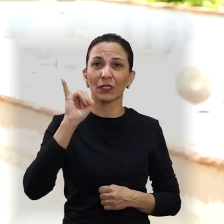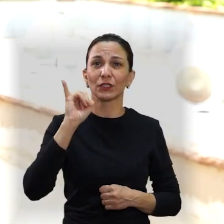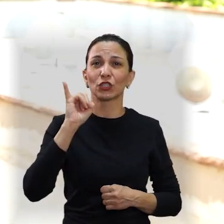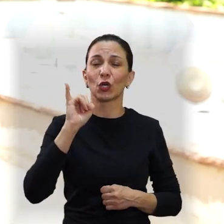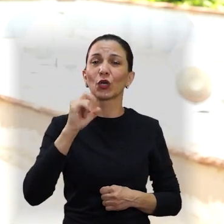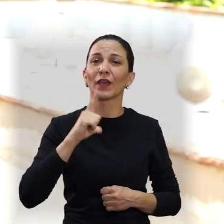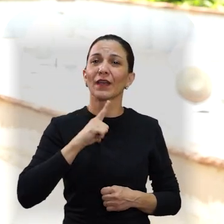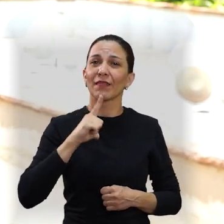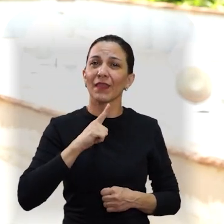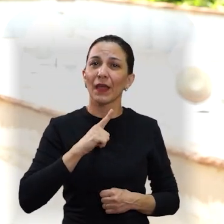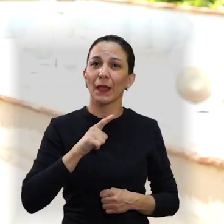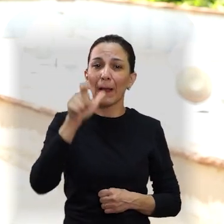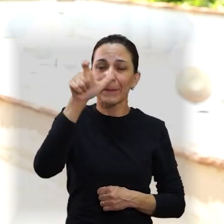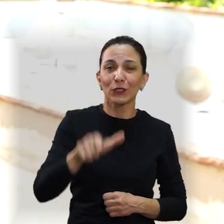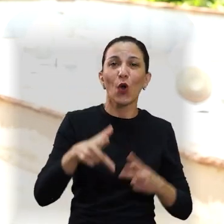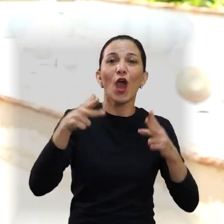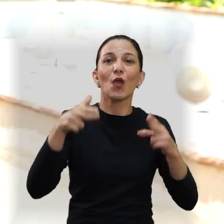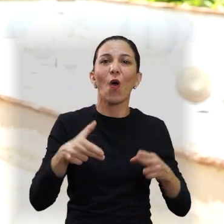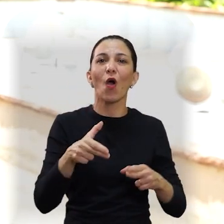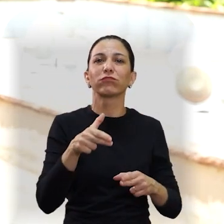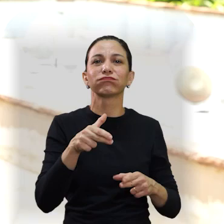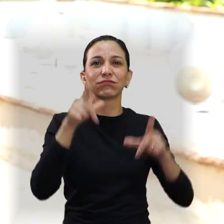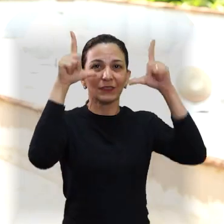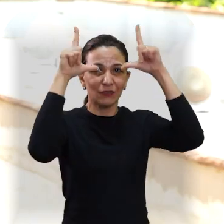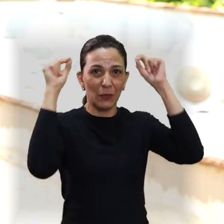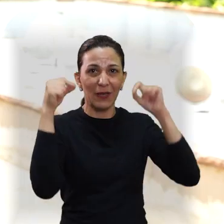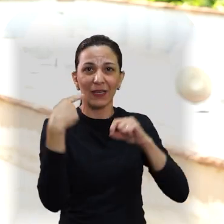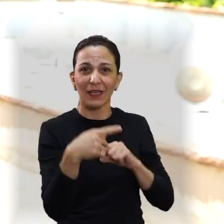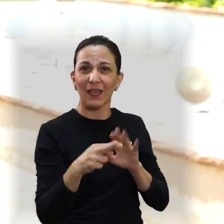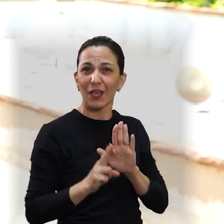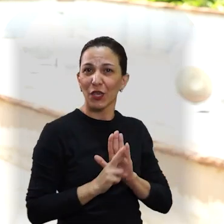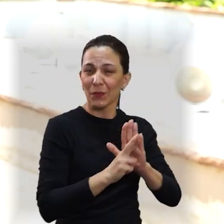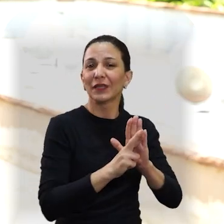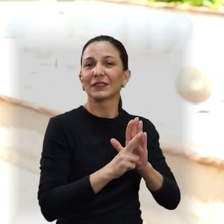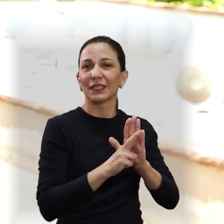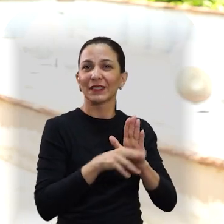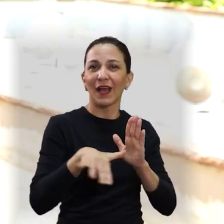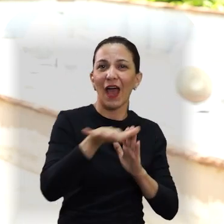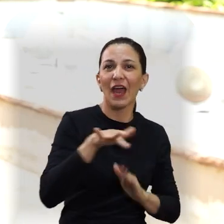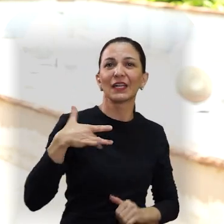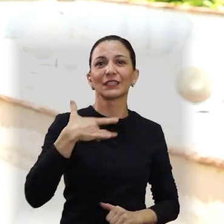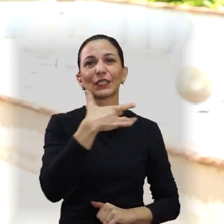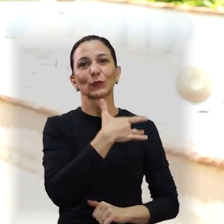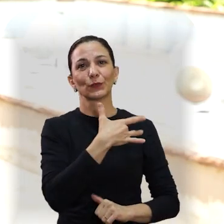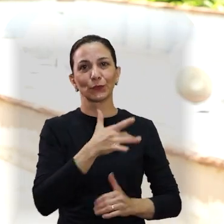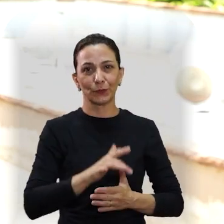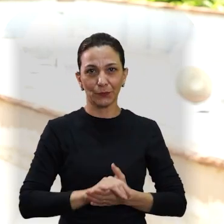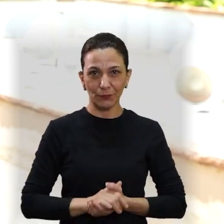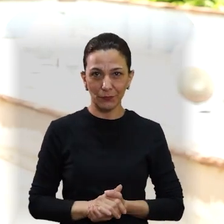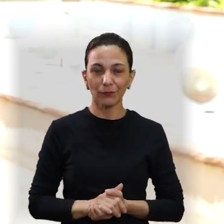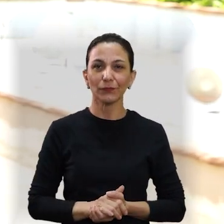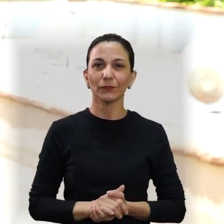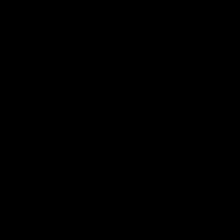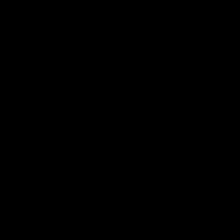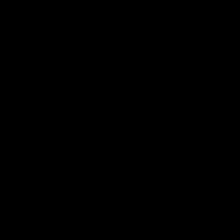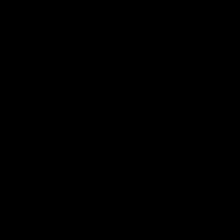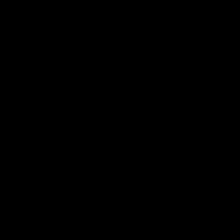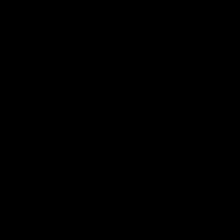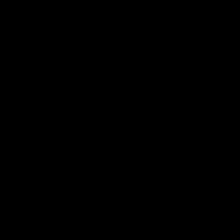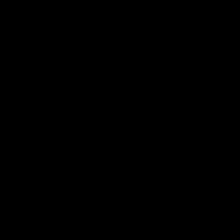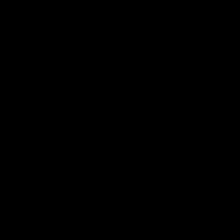Então acho assim, é muito importante que surjam várias Salianes aí, Porque isso, uma Saliane representando toda essa questão da saúde.